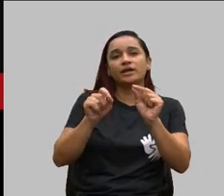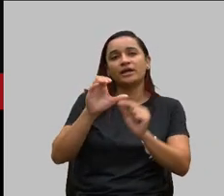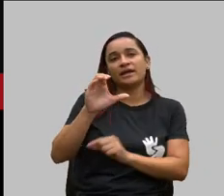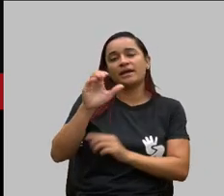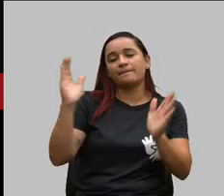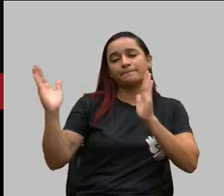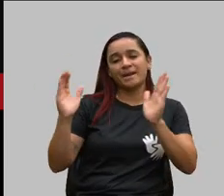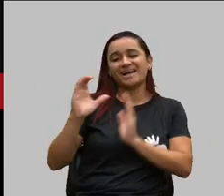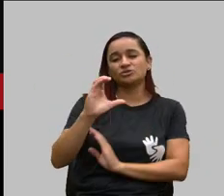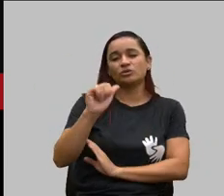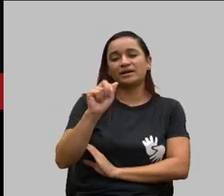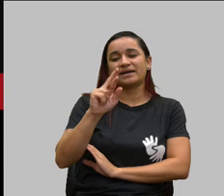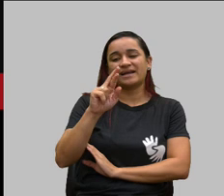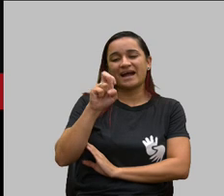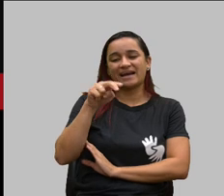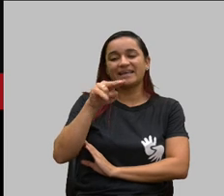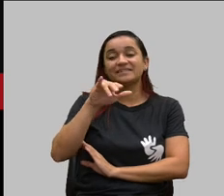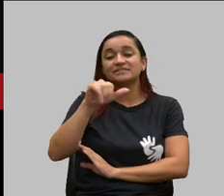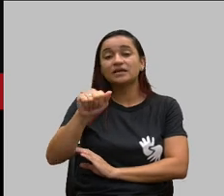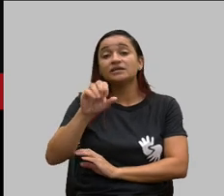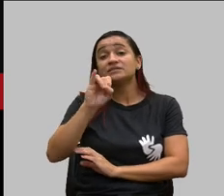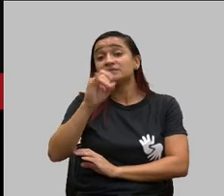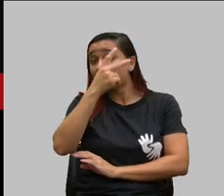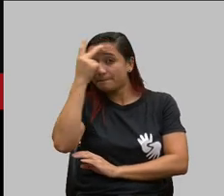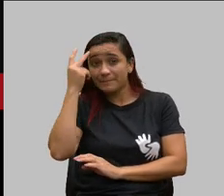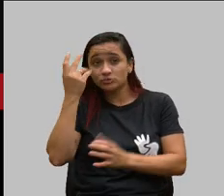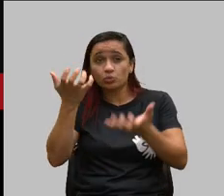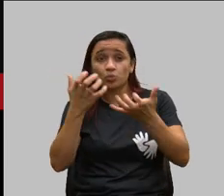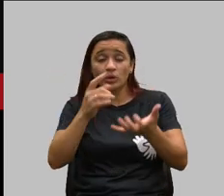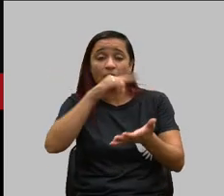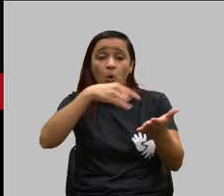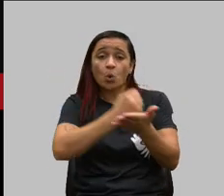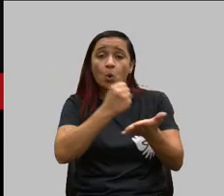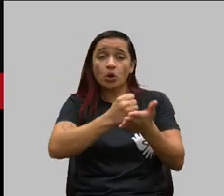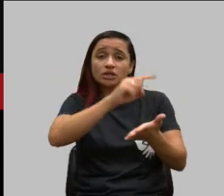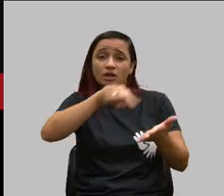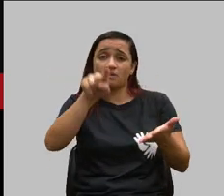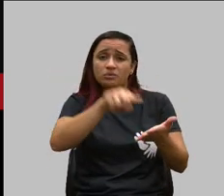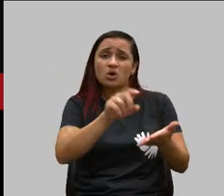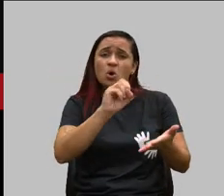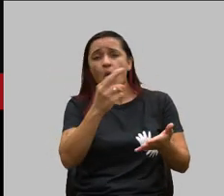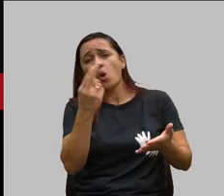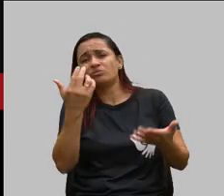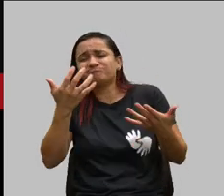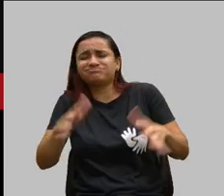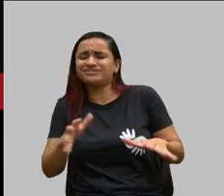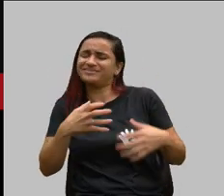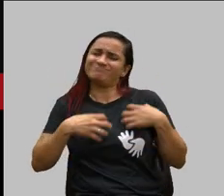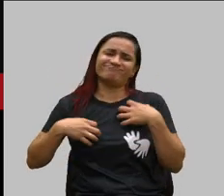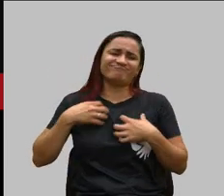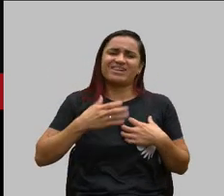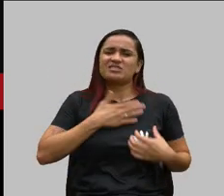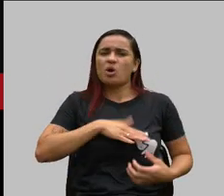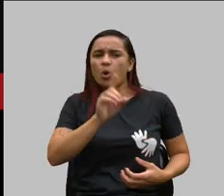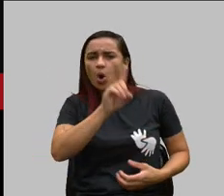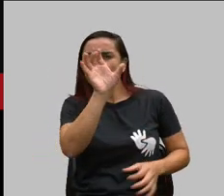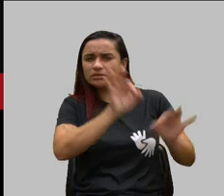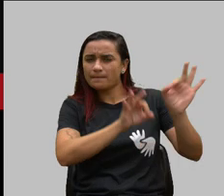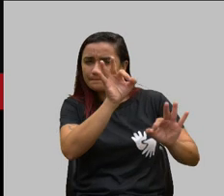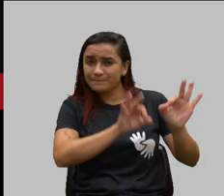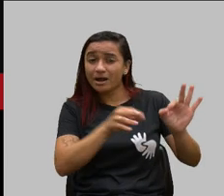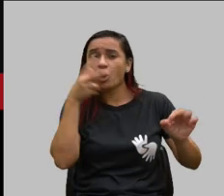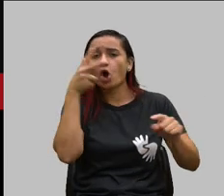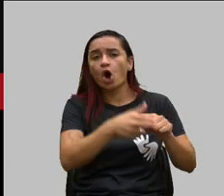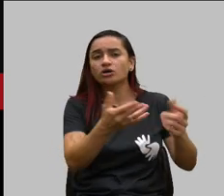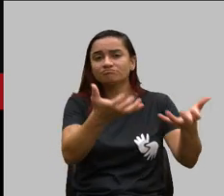pessoas por algum motivo tenham seus contratos rescindidos ou estejam insatisfeitos com o plano possam portar para isso